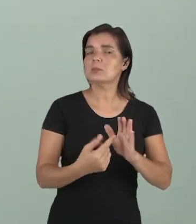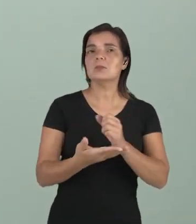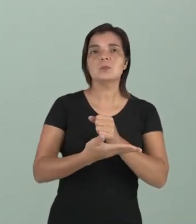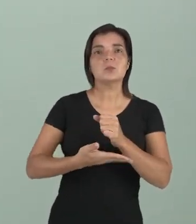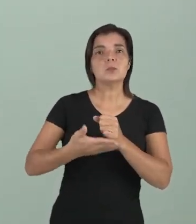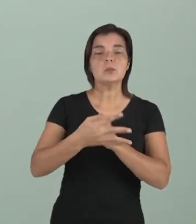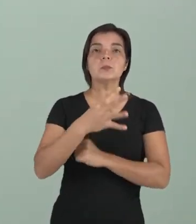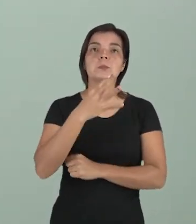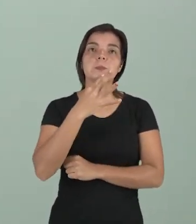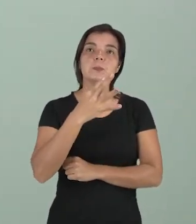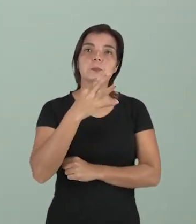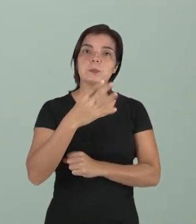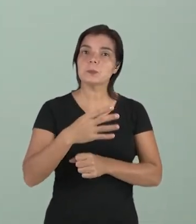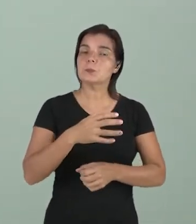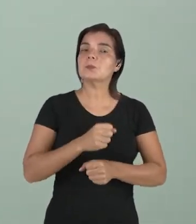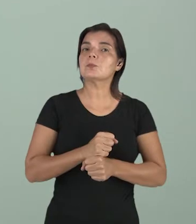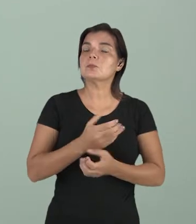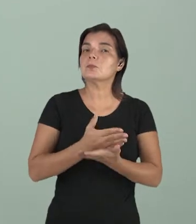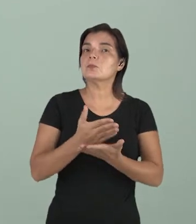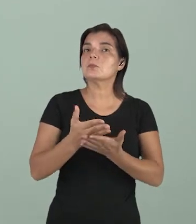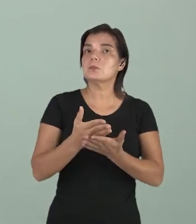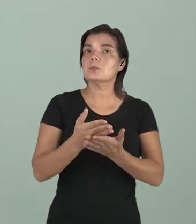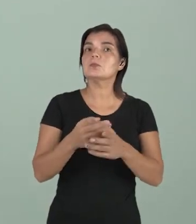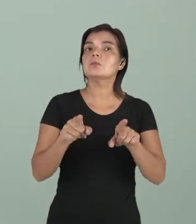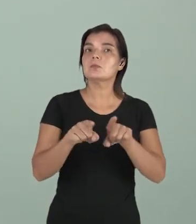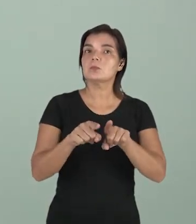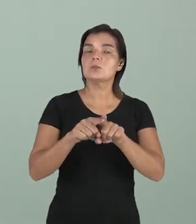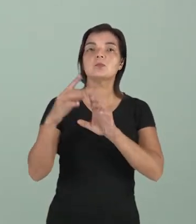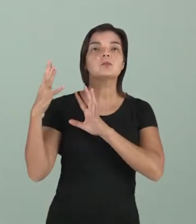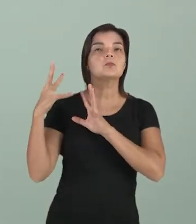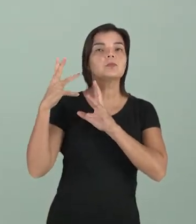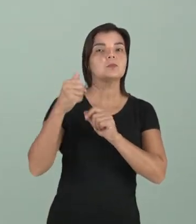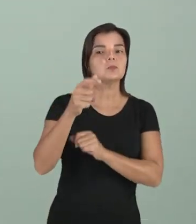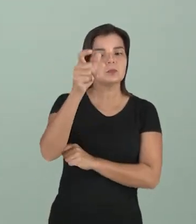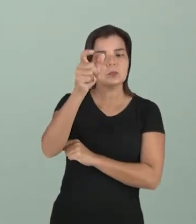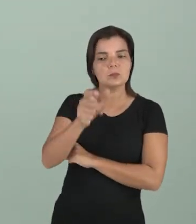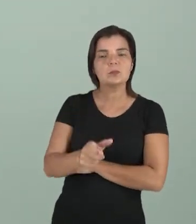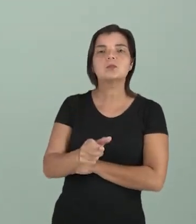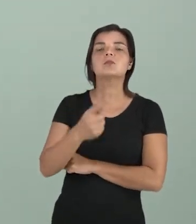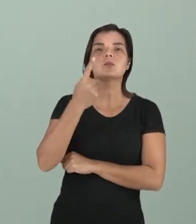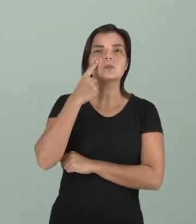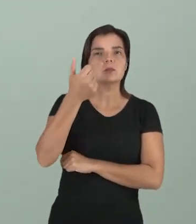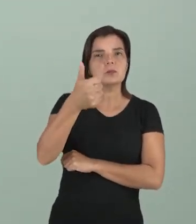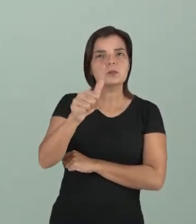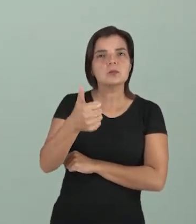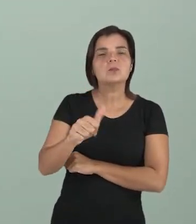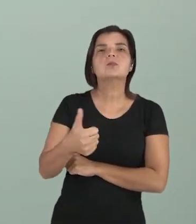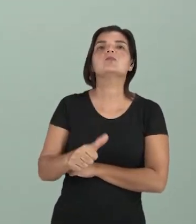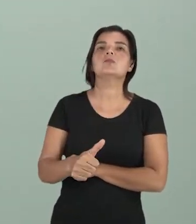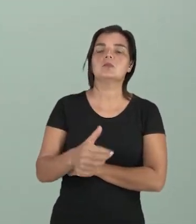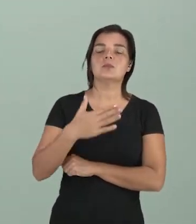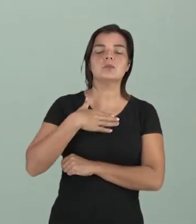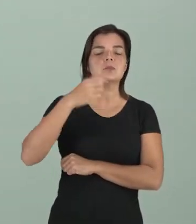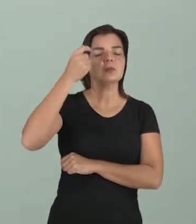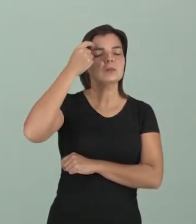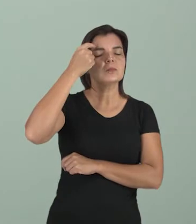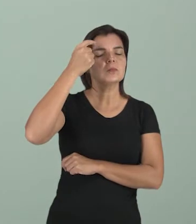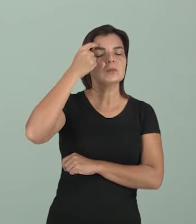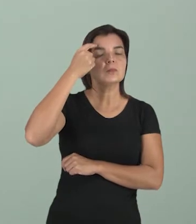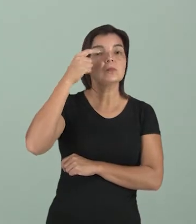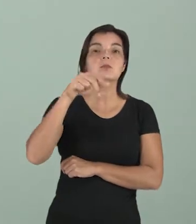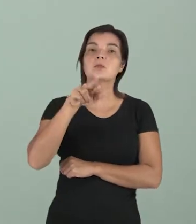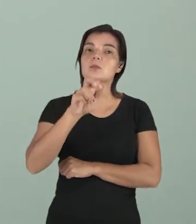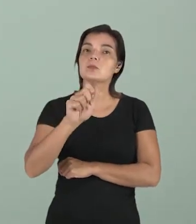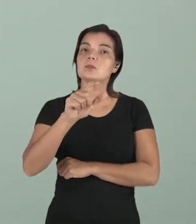bases de um conhecimento seguro, que começa com a introspecção do sujeito, analisando as operações da minha mente, é uma base